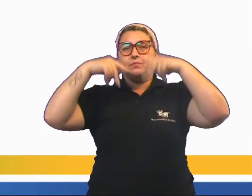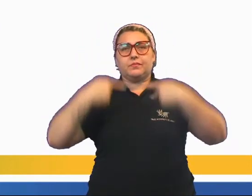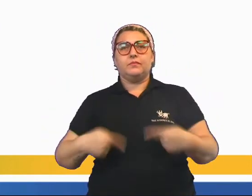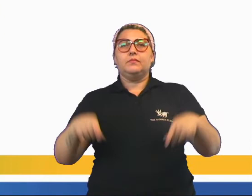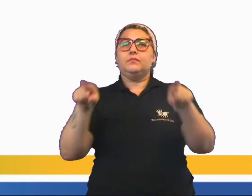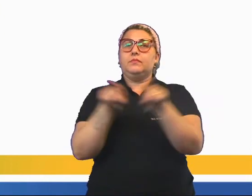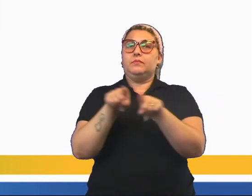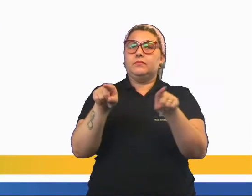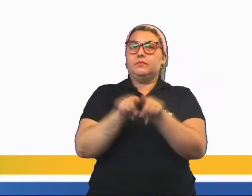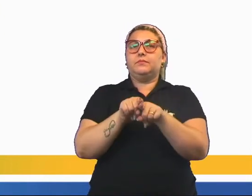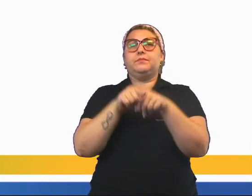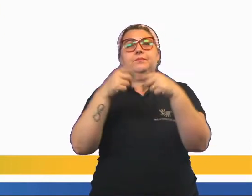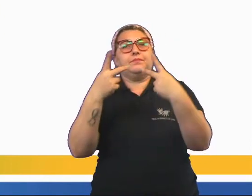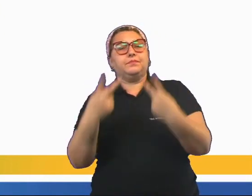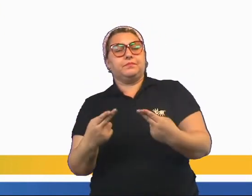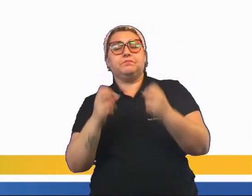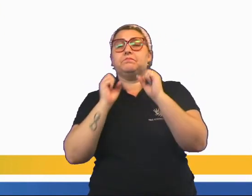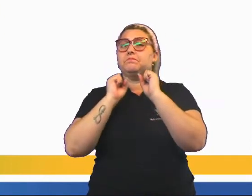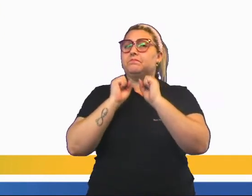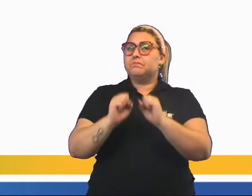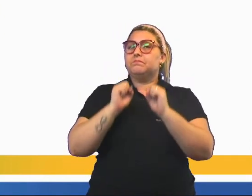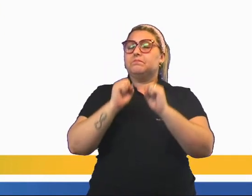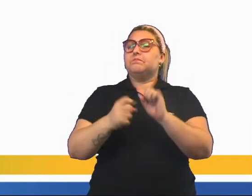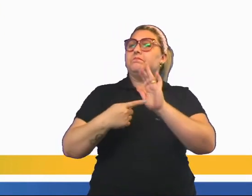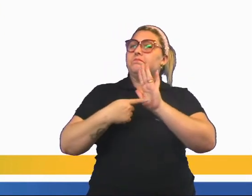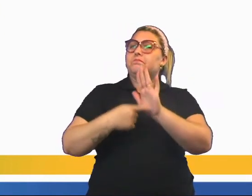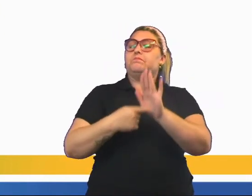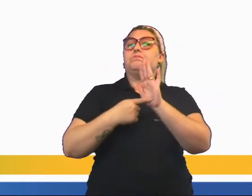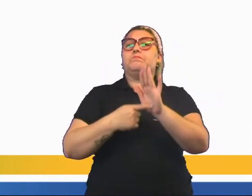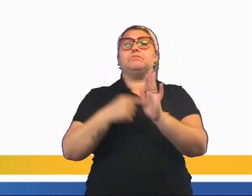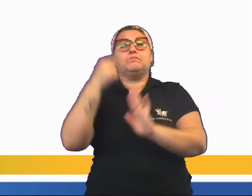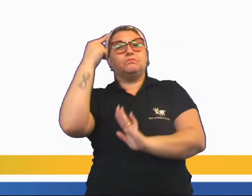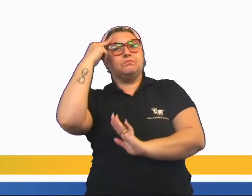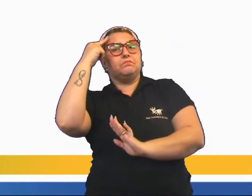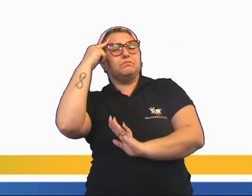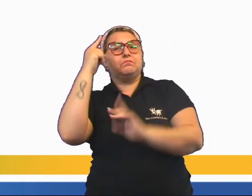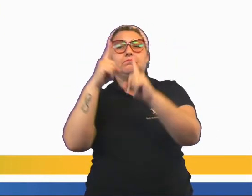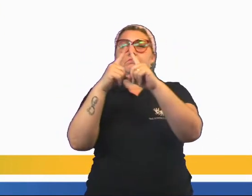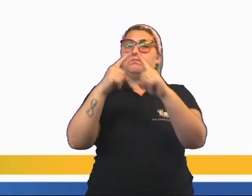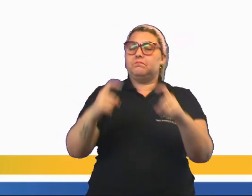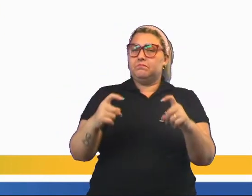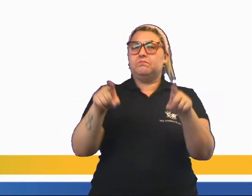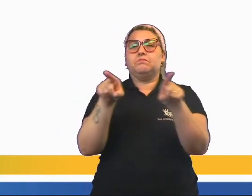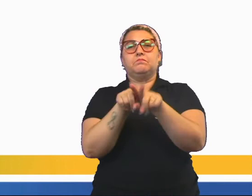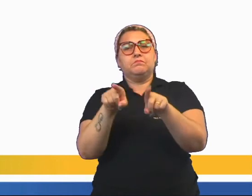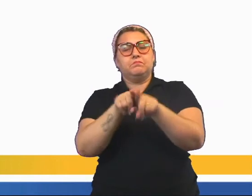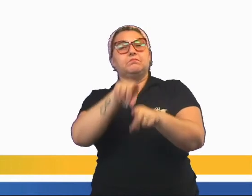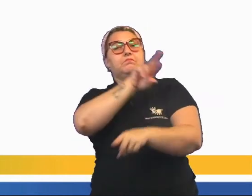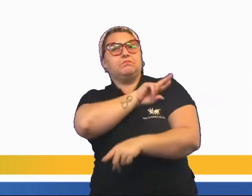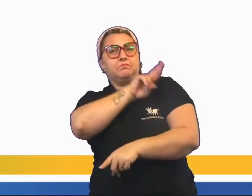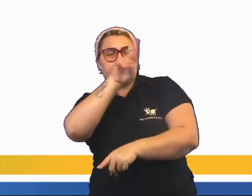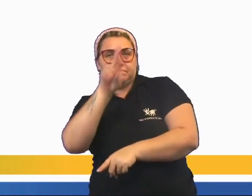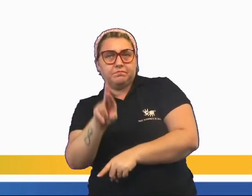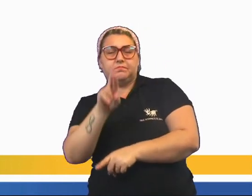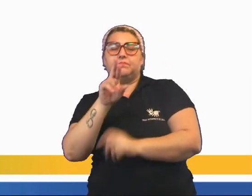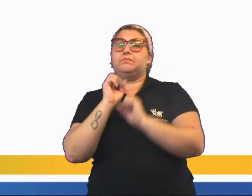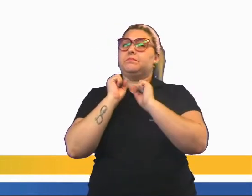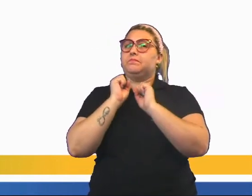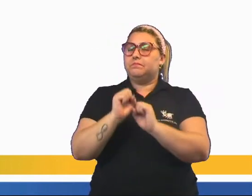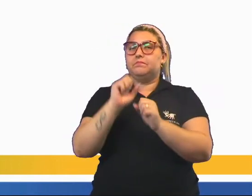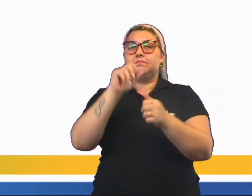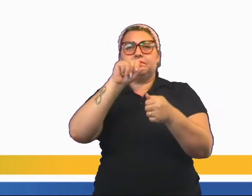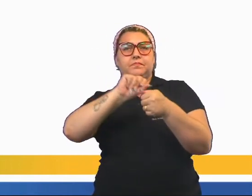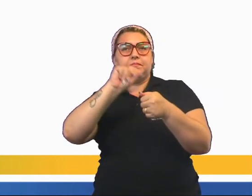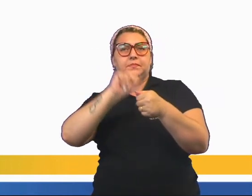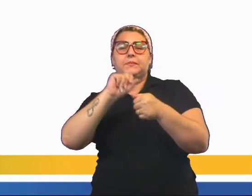também, da mesma maneira, ele pode ser abordado no ponto de vista científico como no ponto de vista religioso. Pode ser